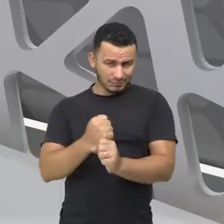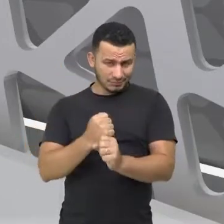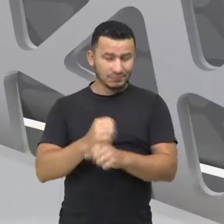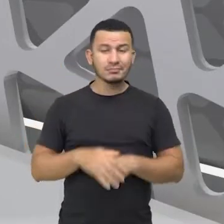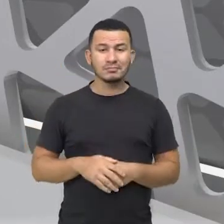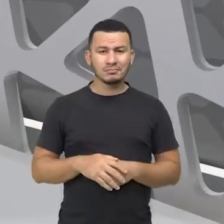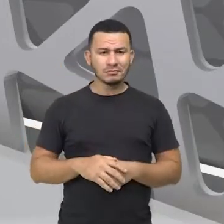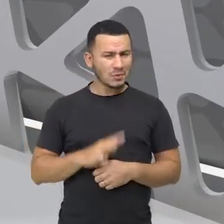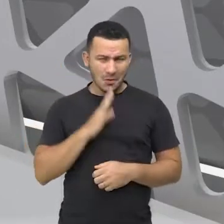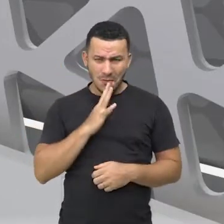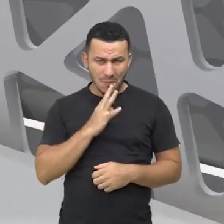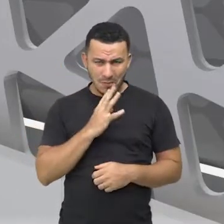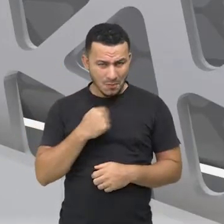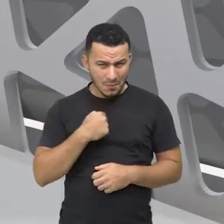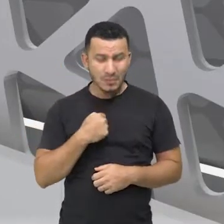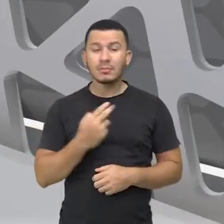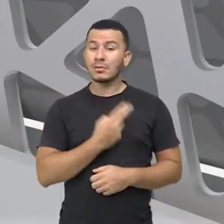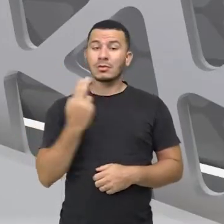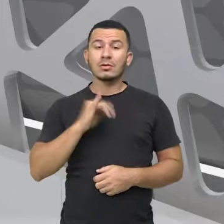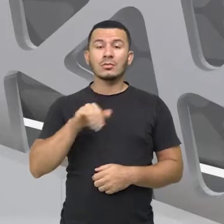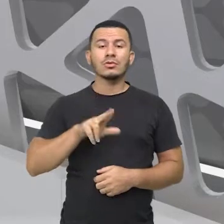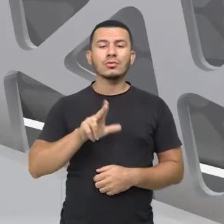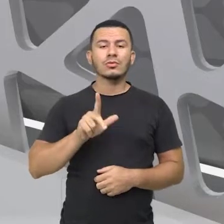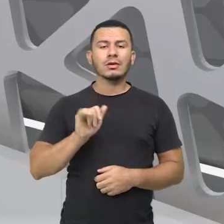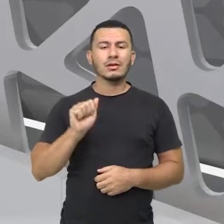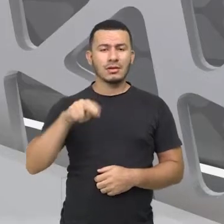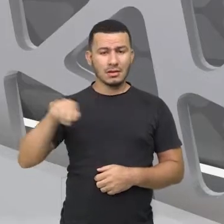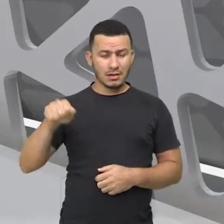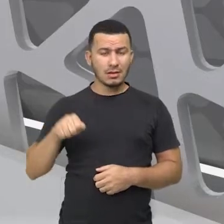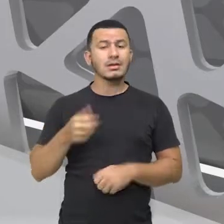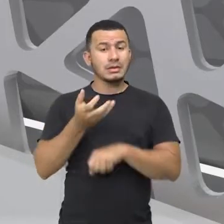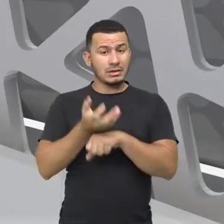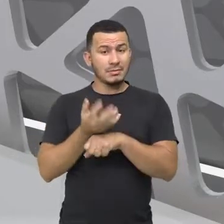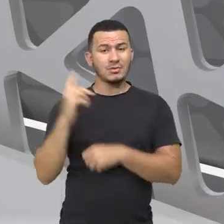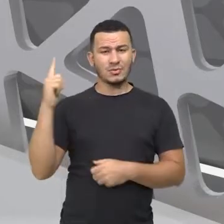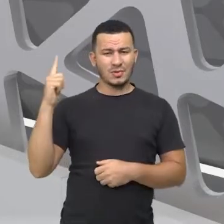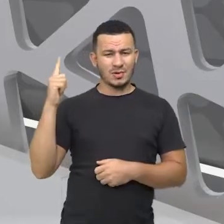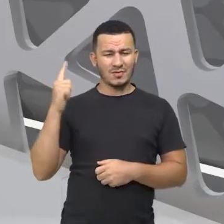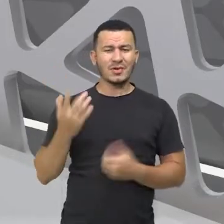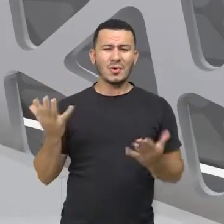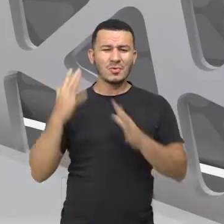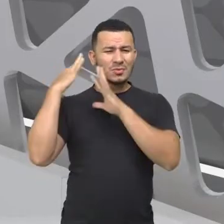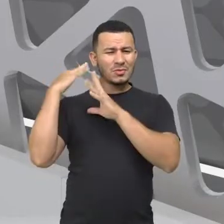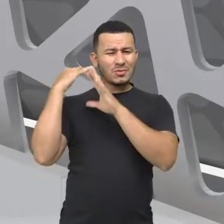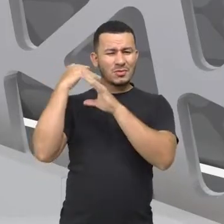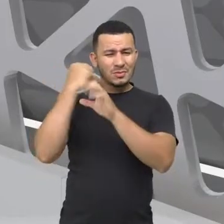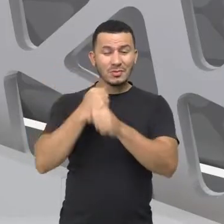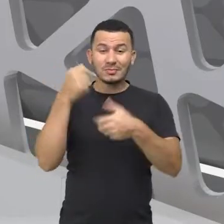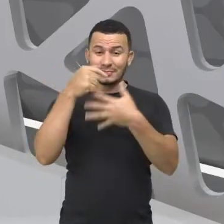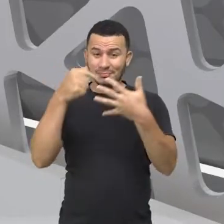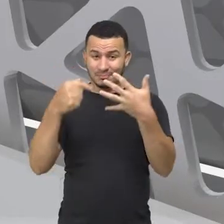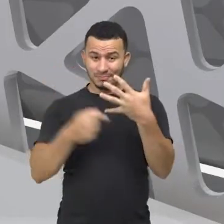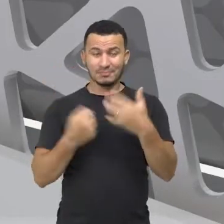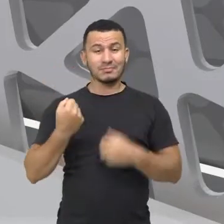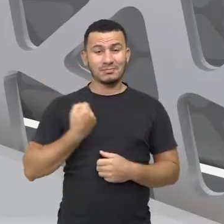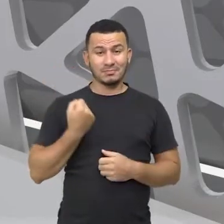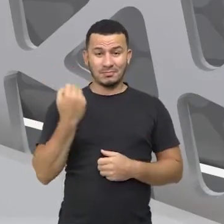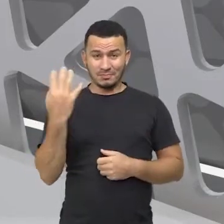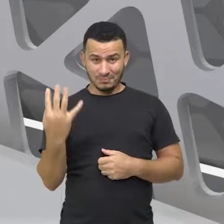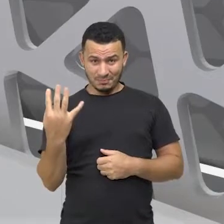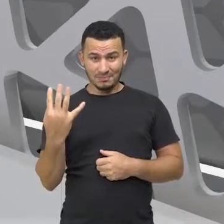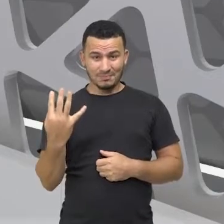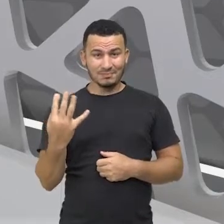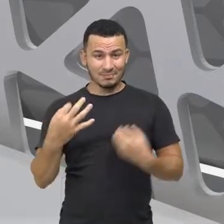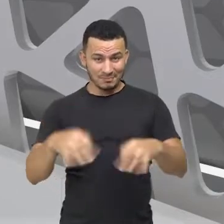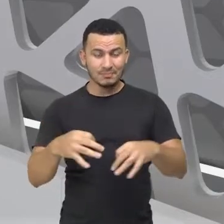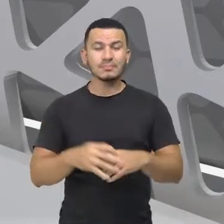Para quem ainda não me conhece, eu sou a professora Juliana, professora de Geografia, e a gente vai fazer a revisão dos conteúdos da nossa unidade número 4, que